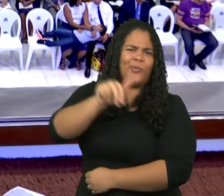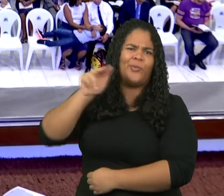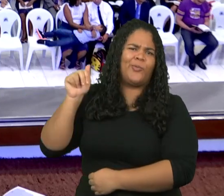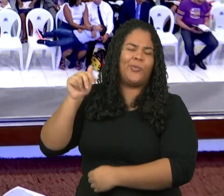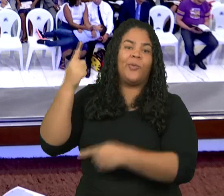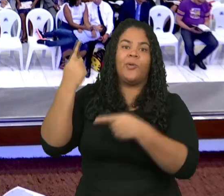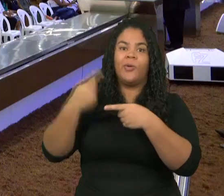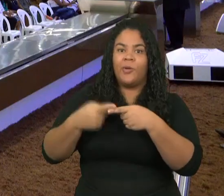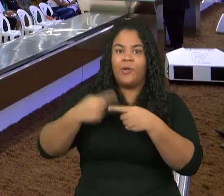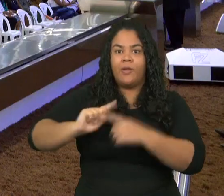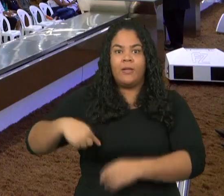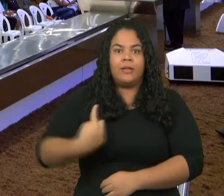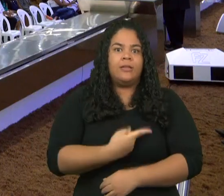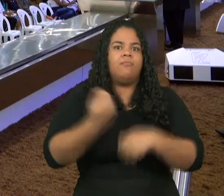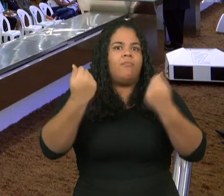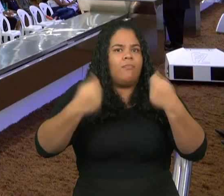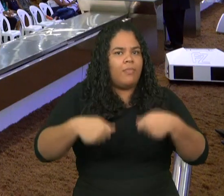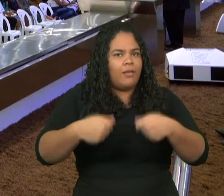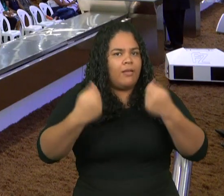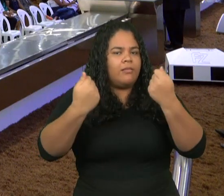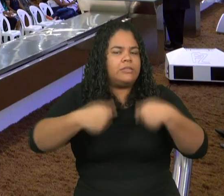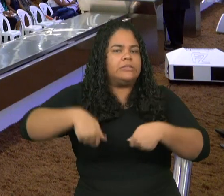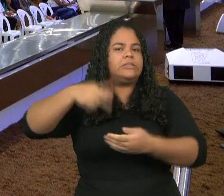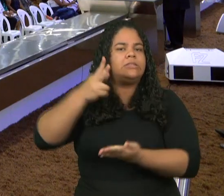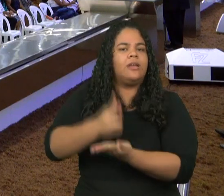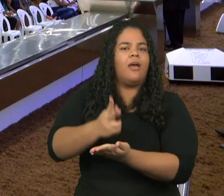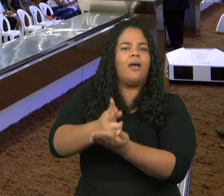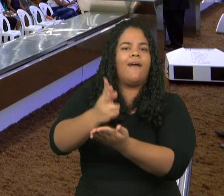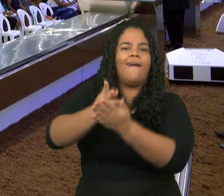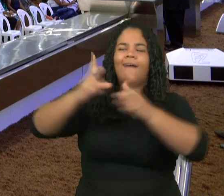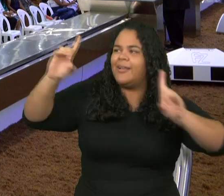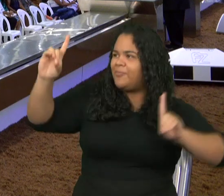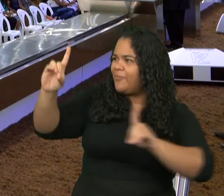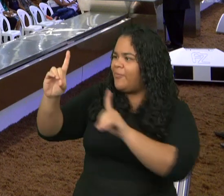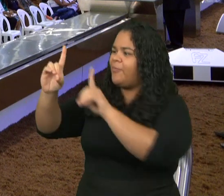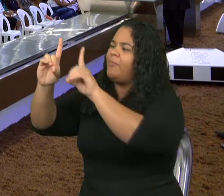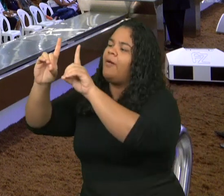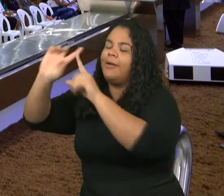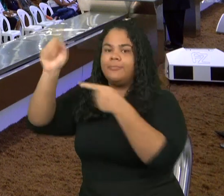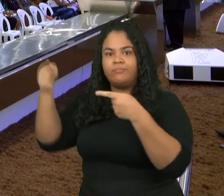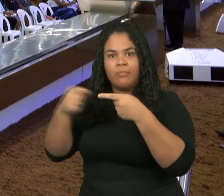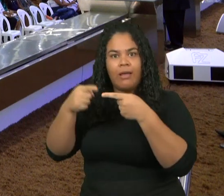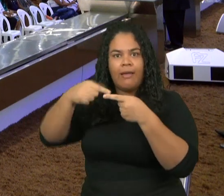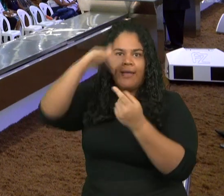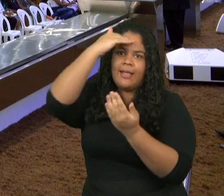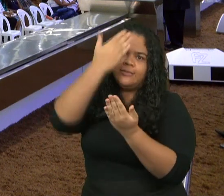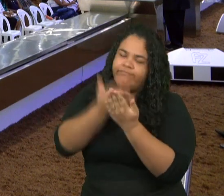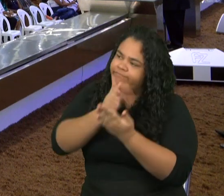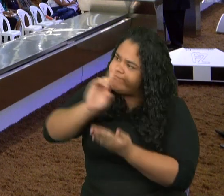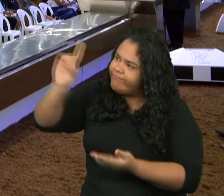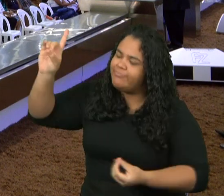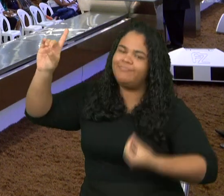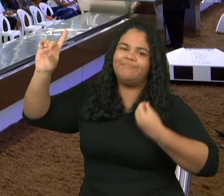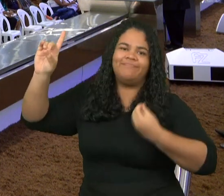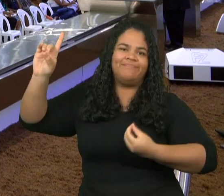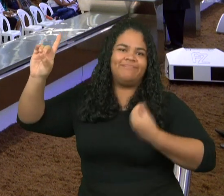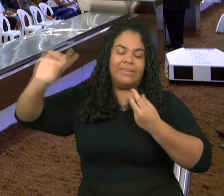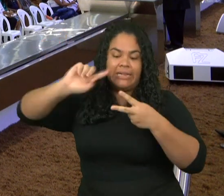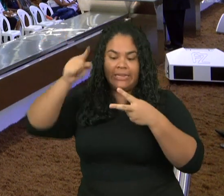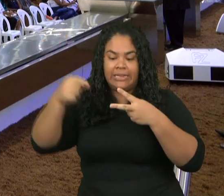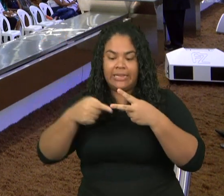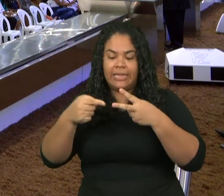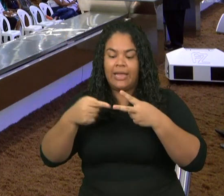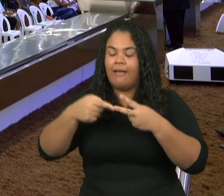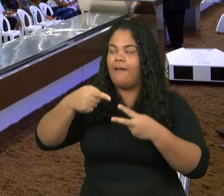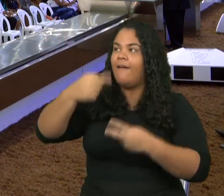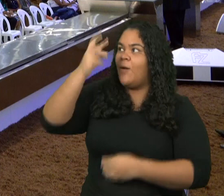porque é necessário que aquele que se aproxima de Deus creia que Ele existe e